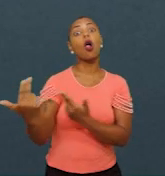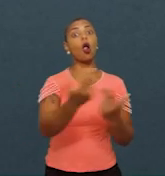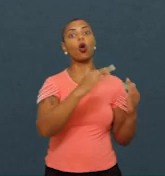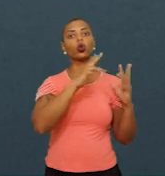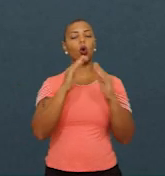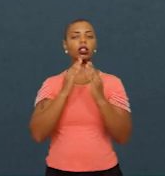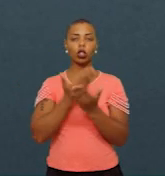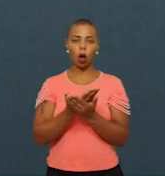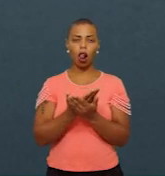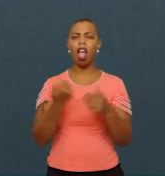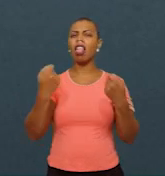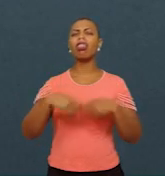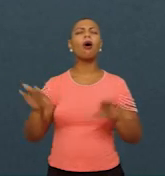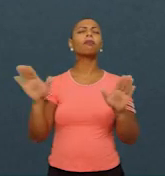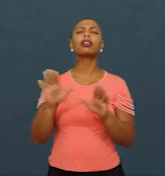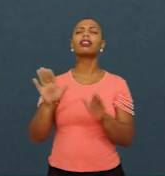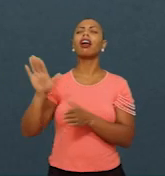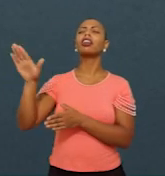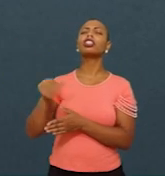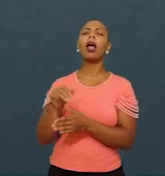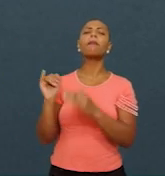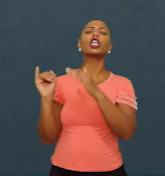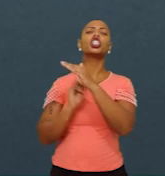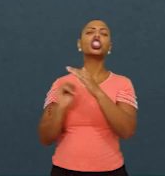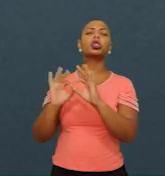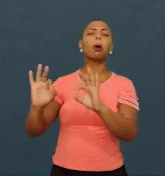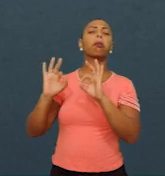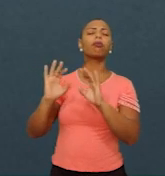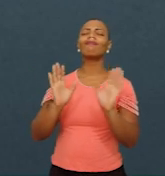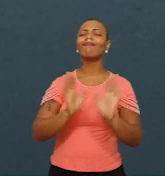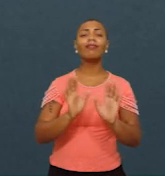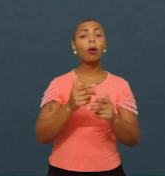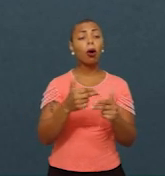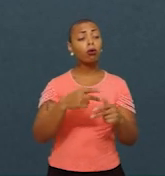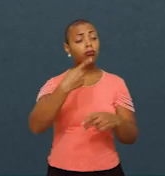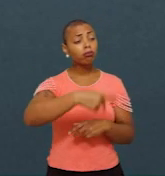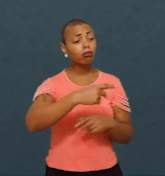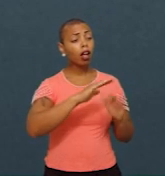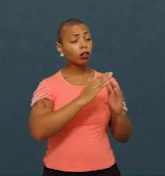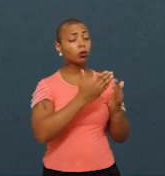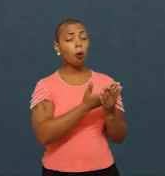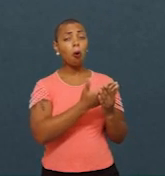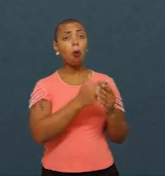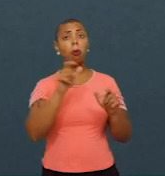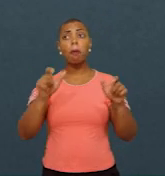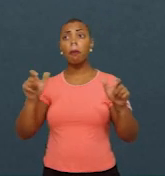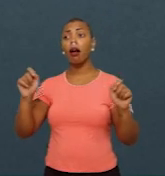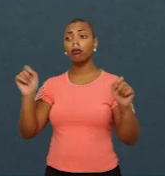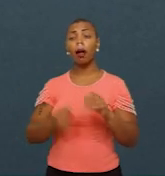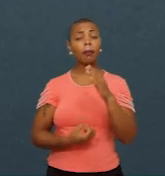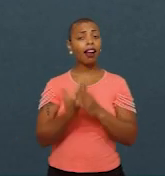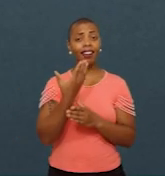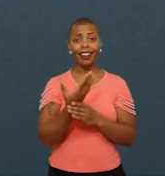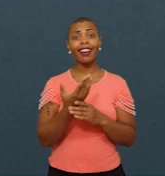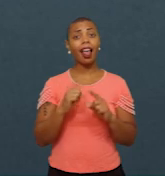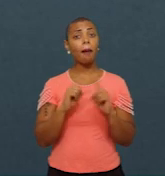não precisa contratar institutos sofisticados, é alguma coisa que a própria rede, dependendo do tamanho dela, pode montar,